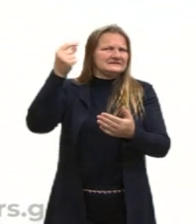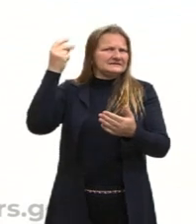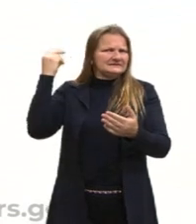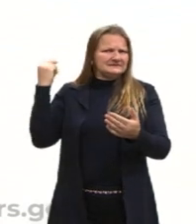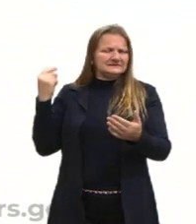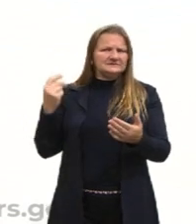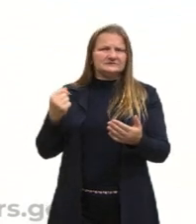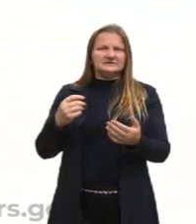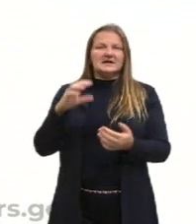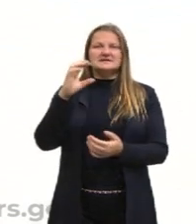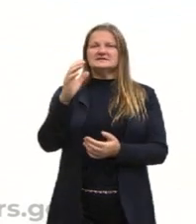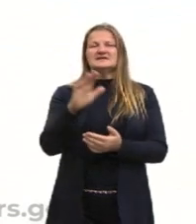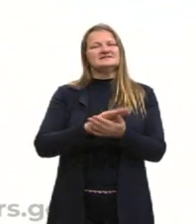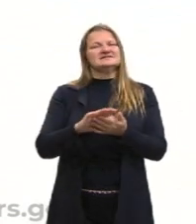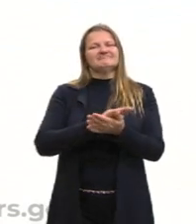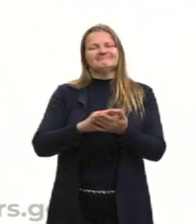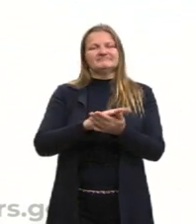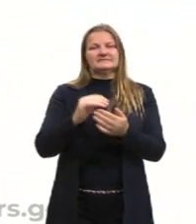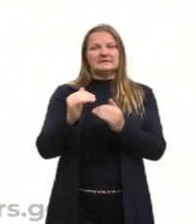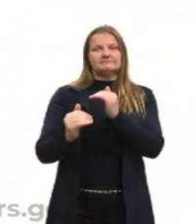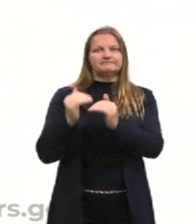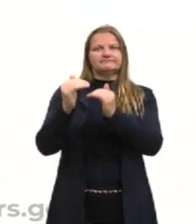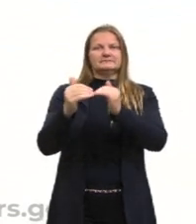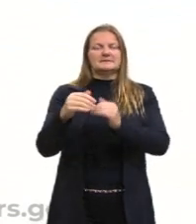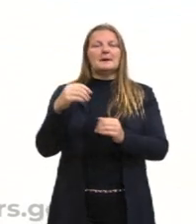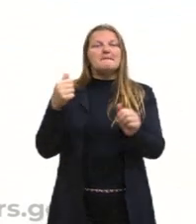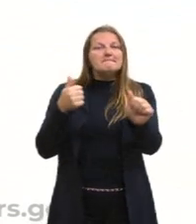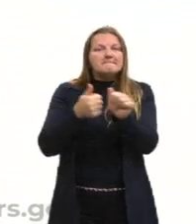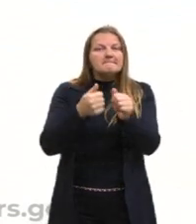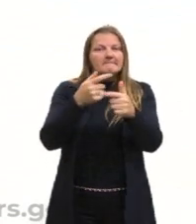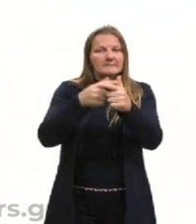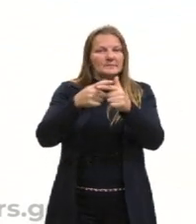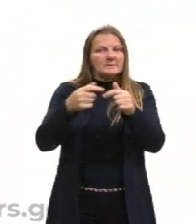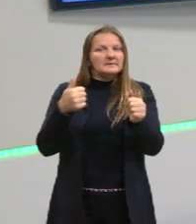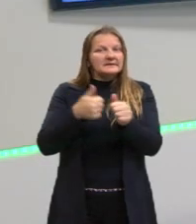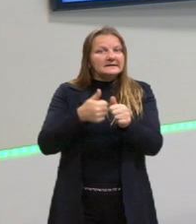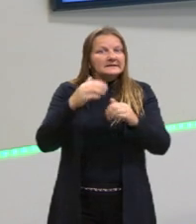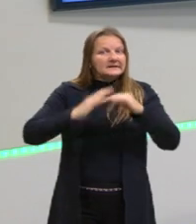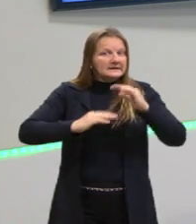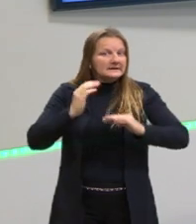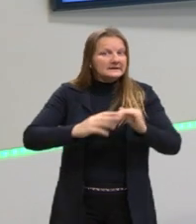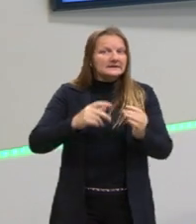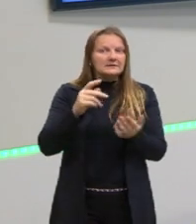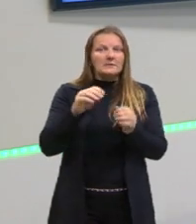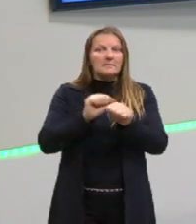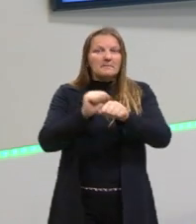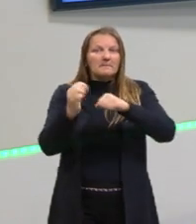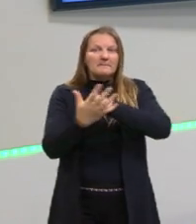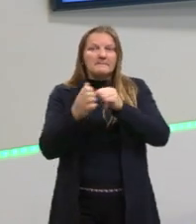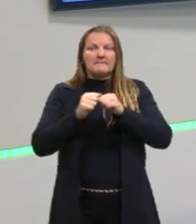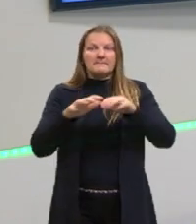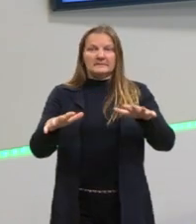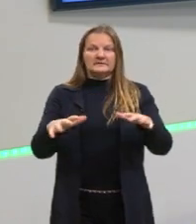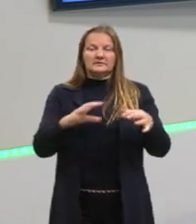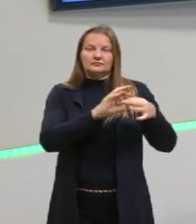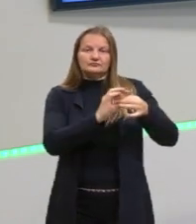tão evoluída? Então nós temos um problema bem próximo a nós, bem concreto, que é a pandemia que ainda estamos